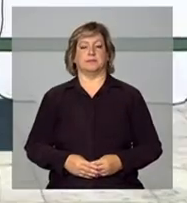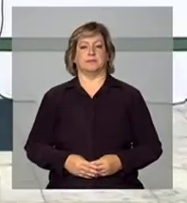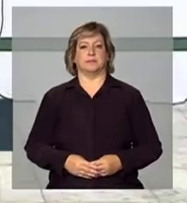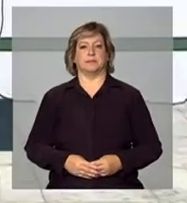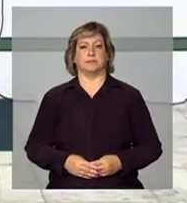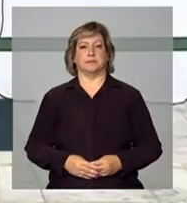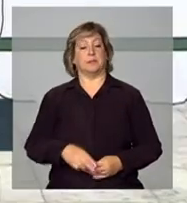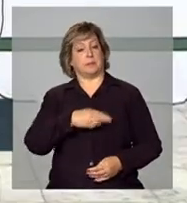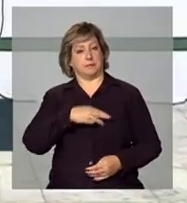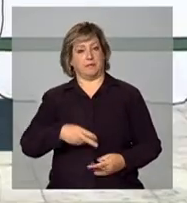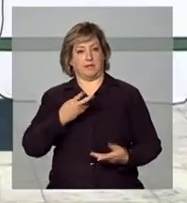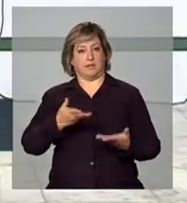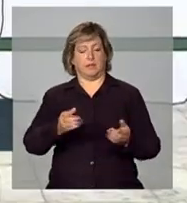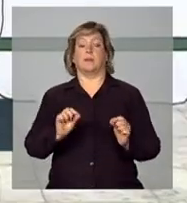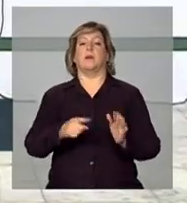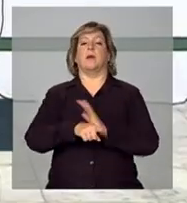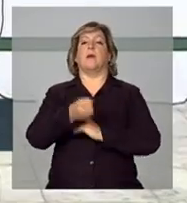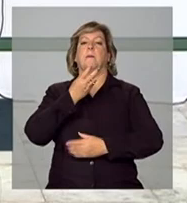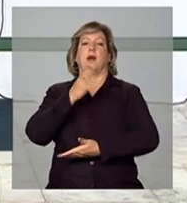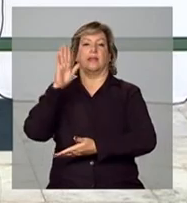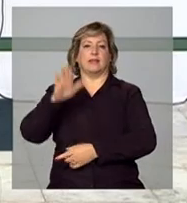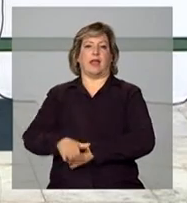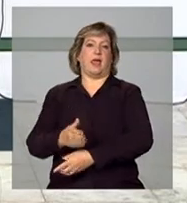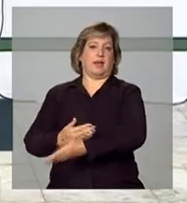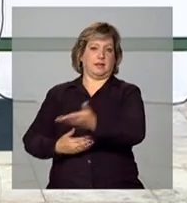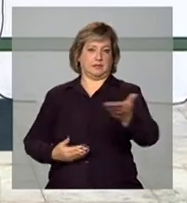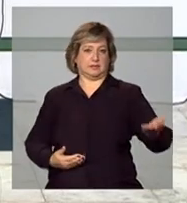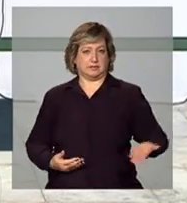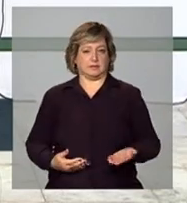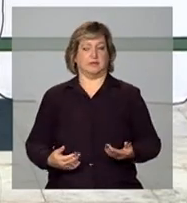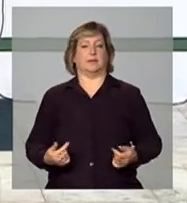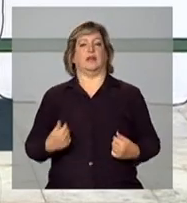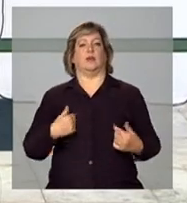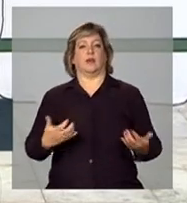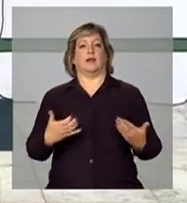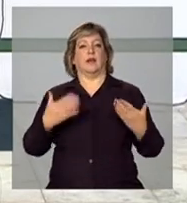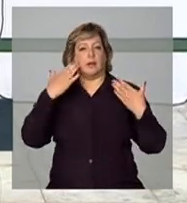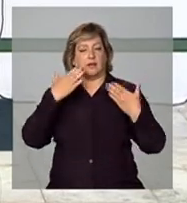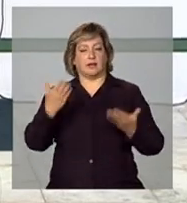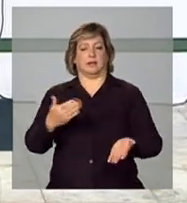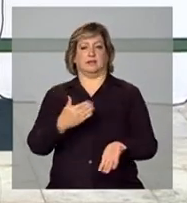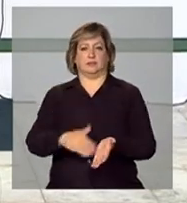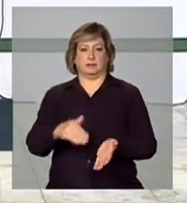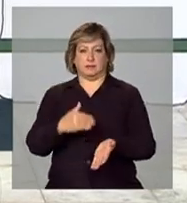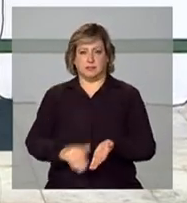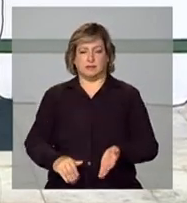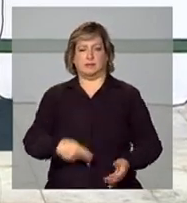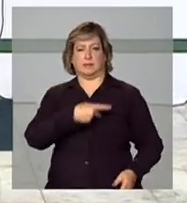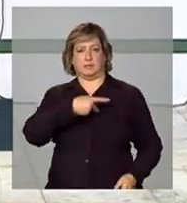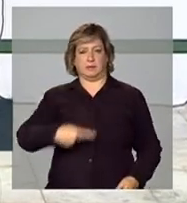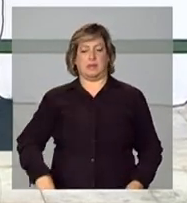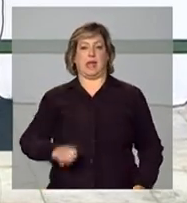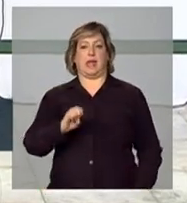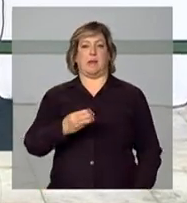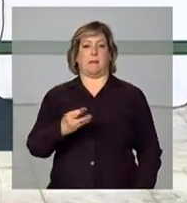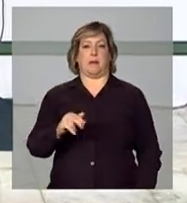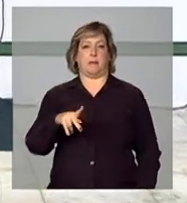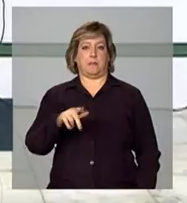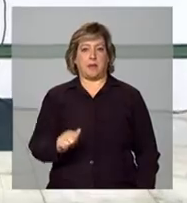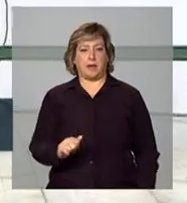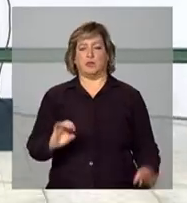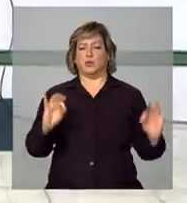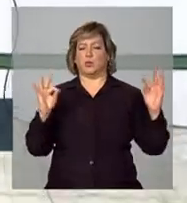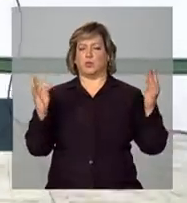Boa tarde a todos. Eu quero agradecer muito aos nossos secretários, aos presidentes da Embrapa, Maurício Lopes,